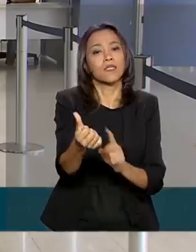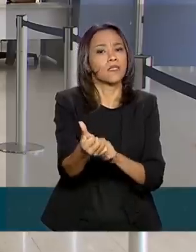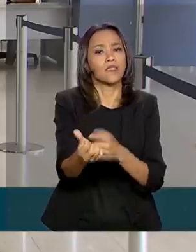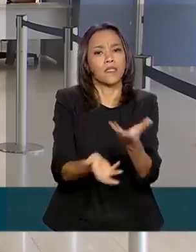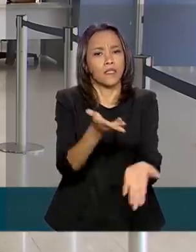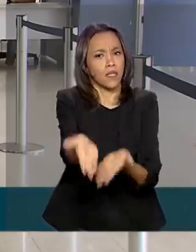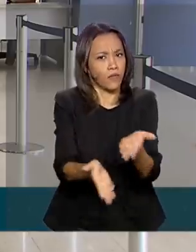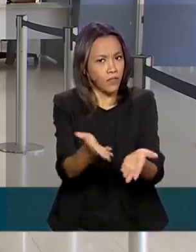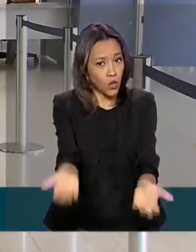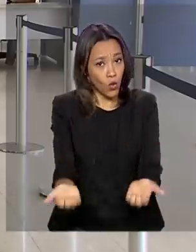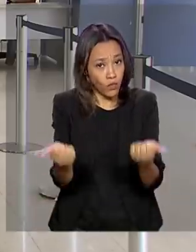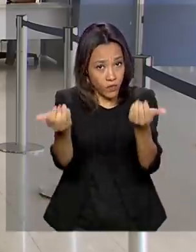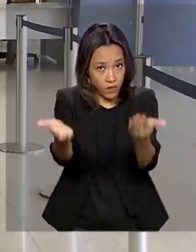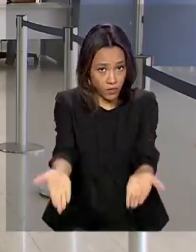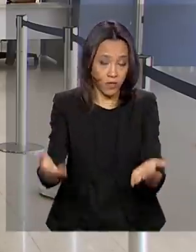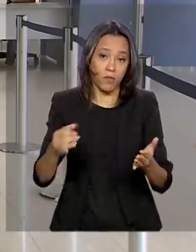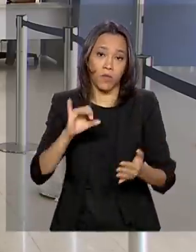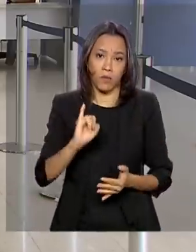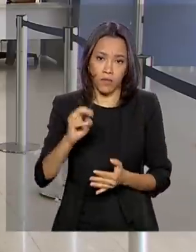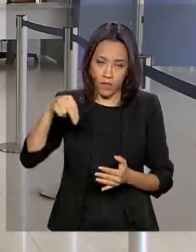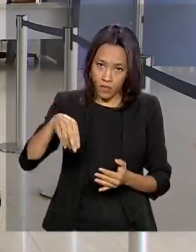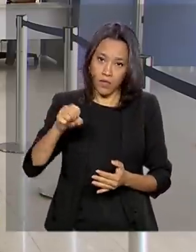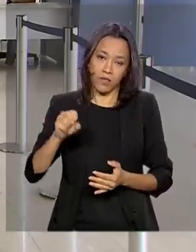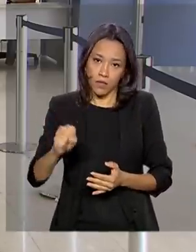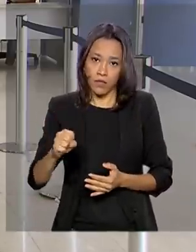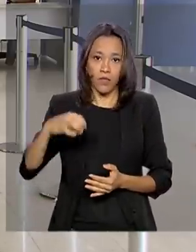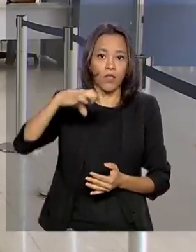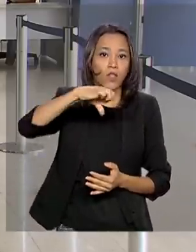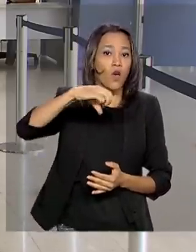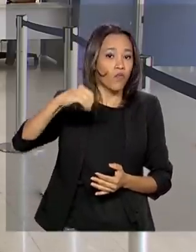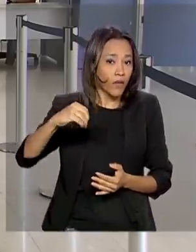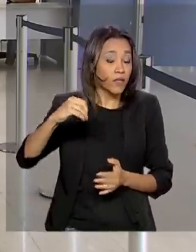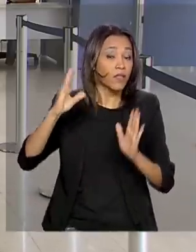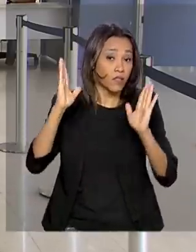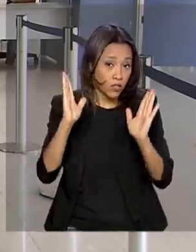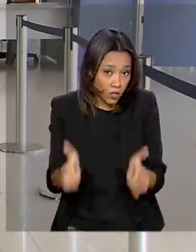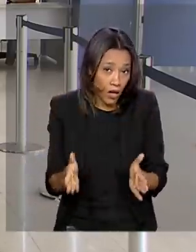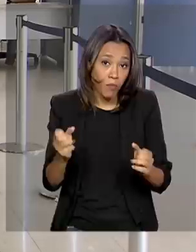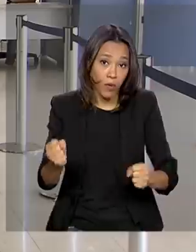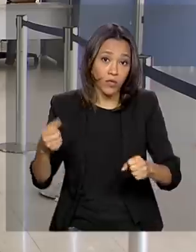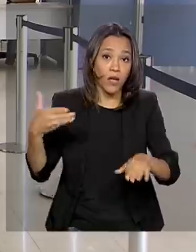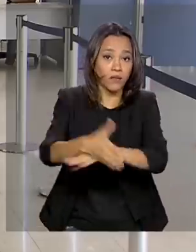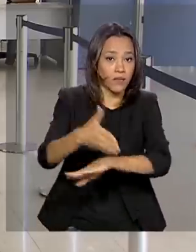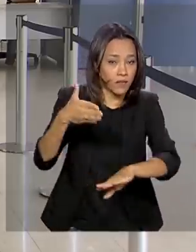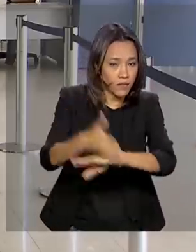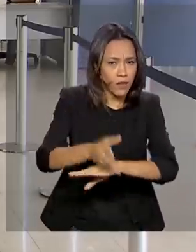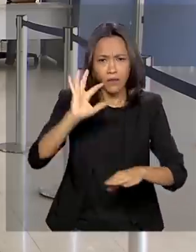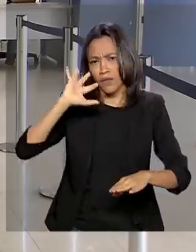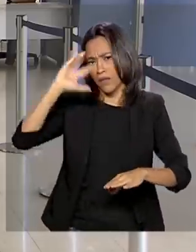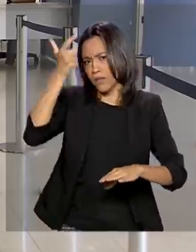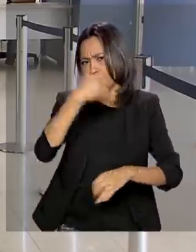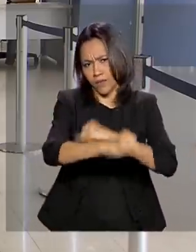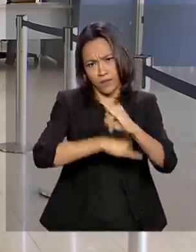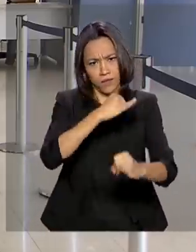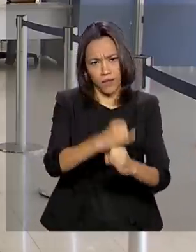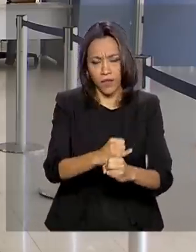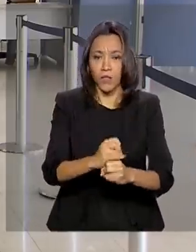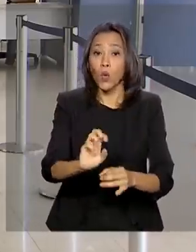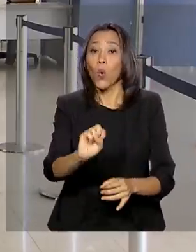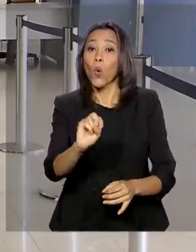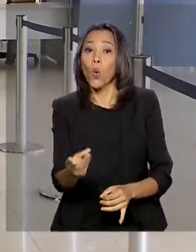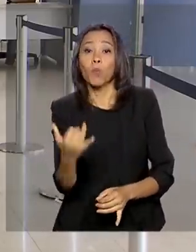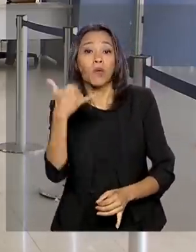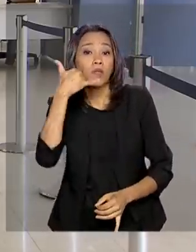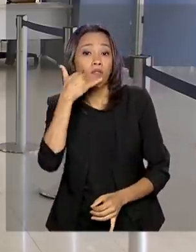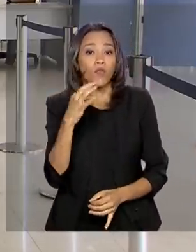população pelo INSS, 90 deles já podem ser acessados e resolvidos pela internet ou pelo